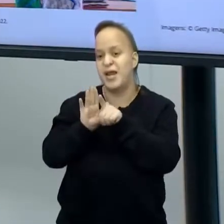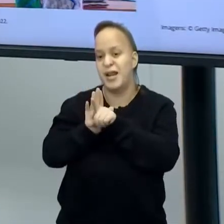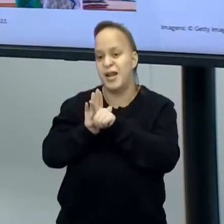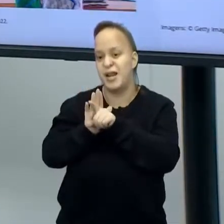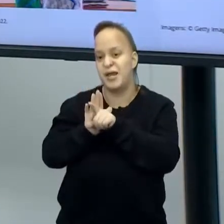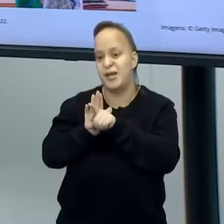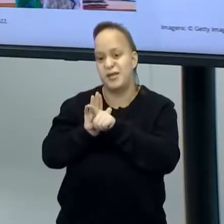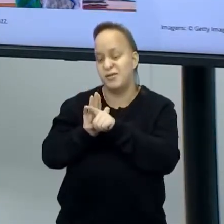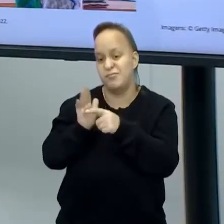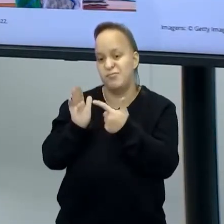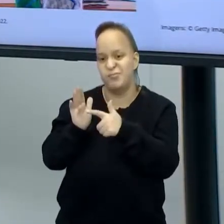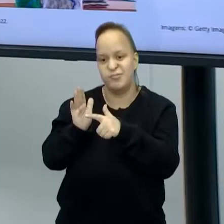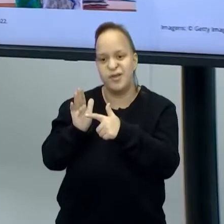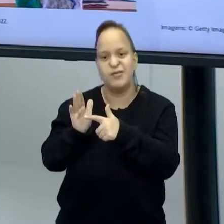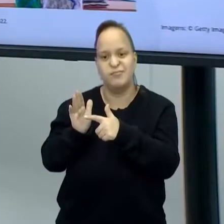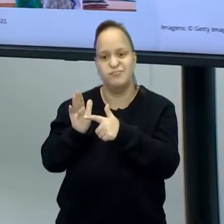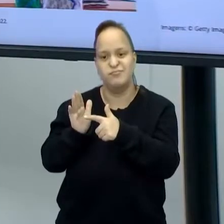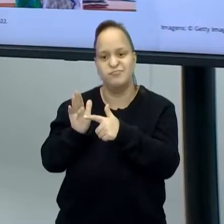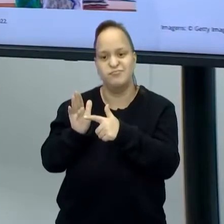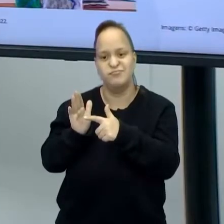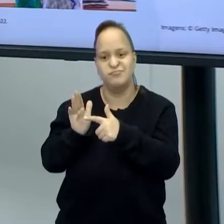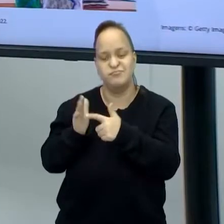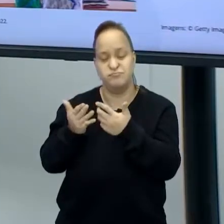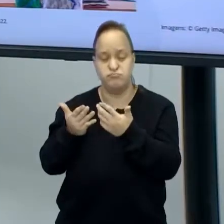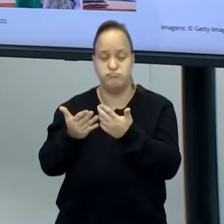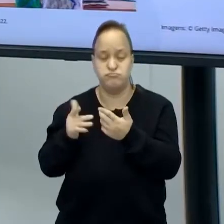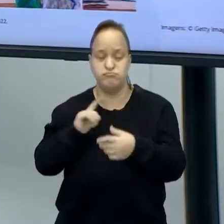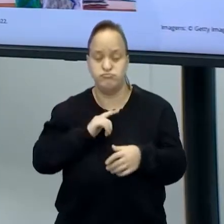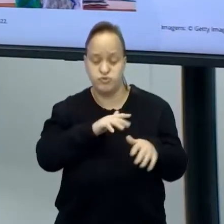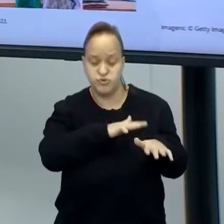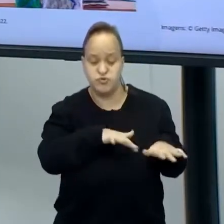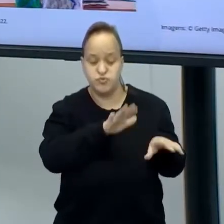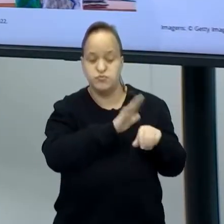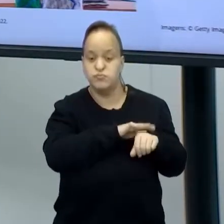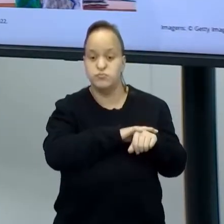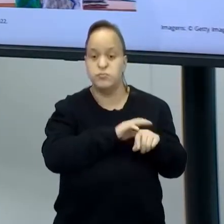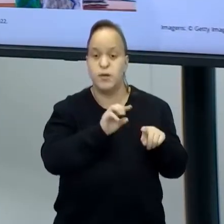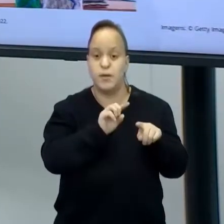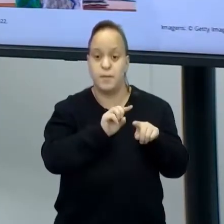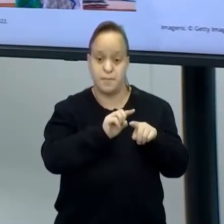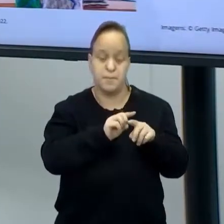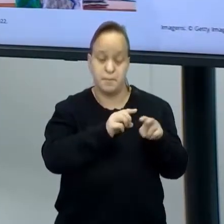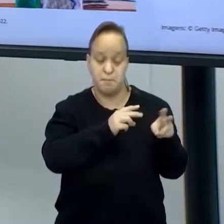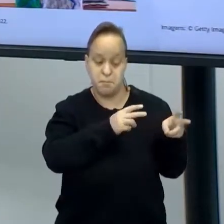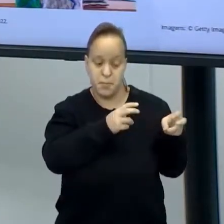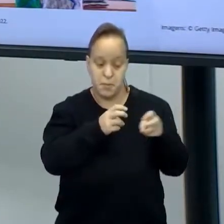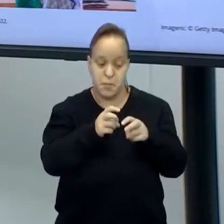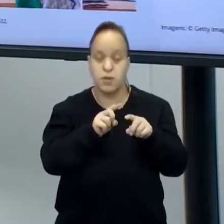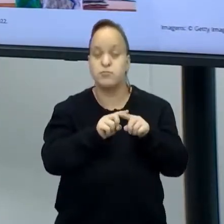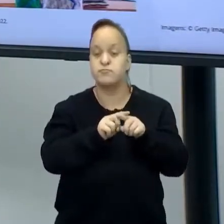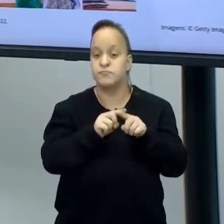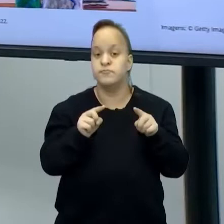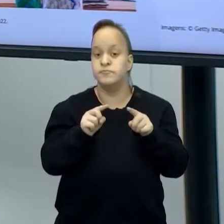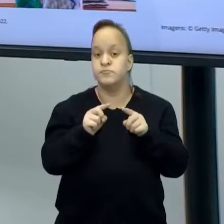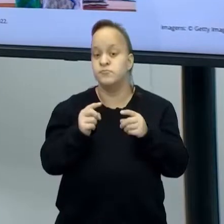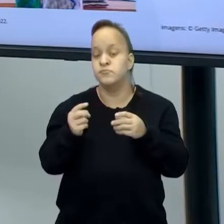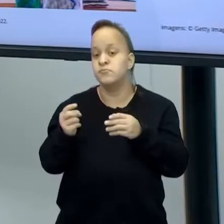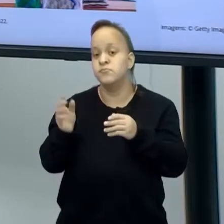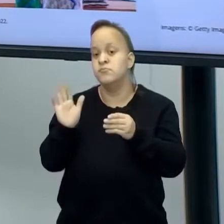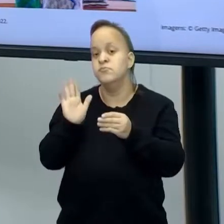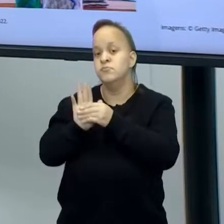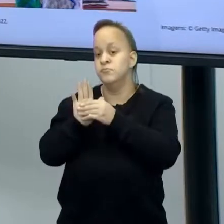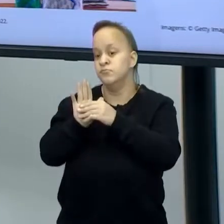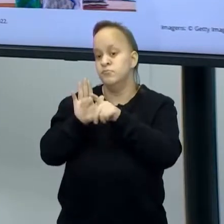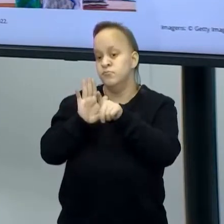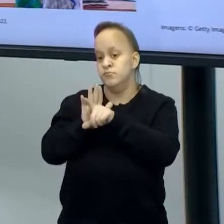esse campo de atuação, né? Então, é reconhecido, mas não é, não tem uma